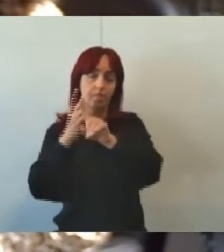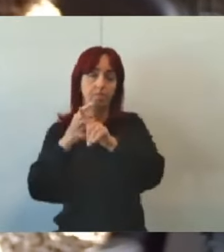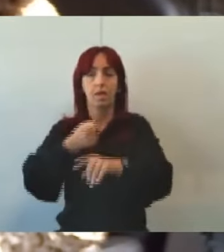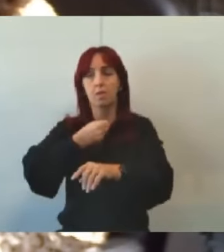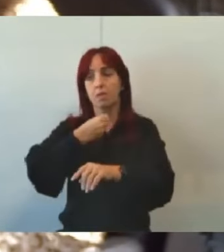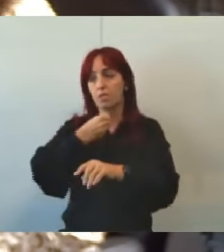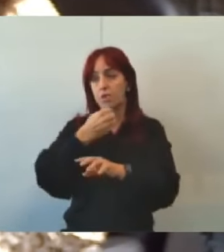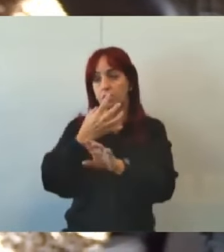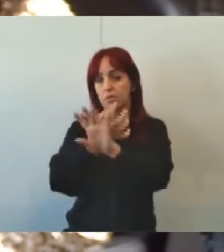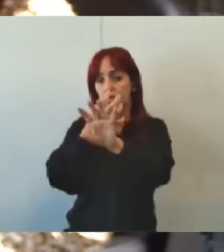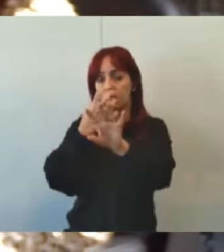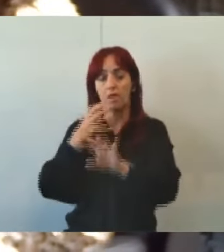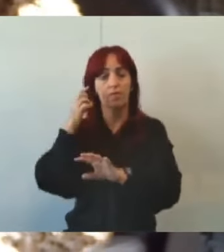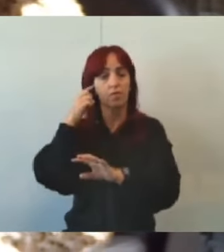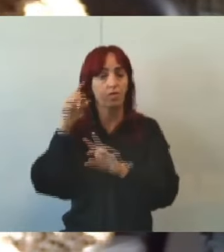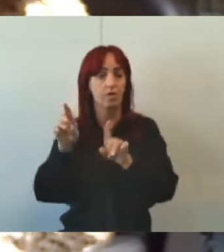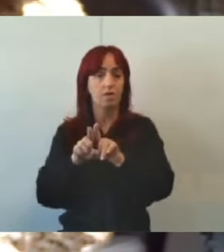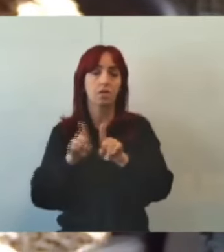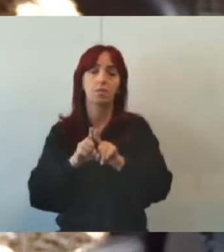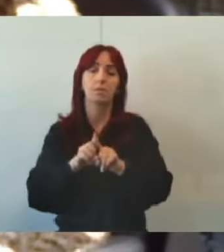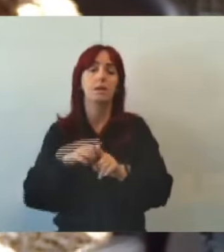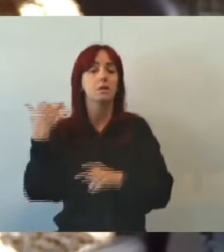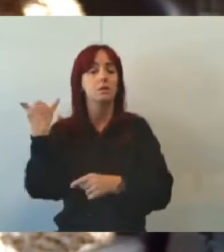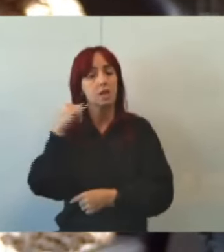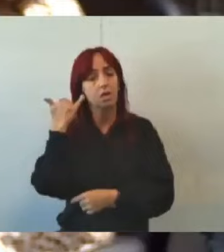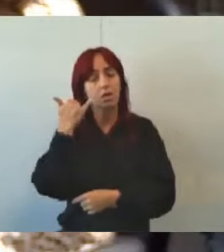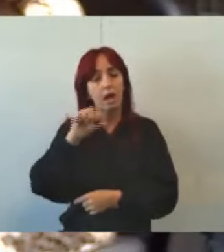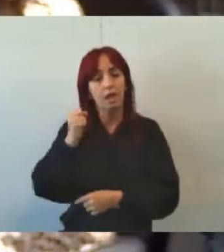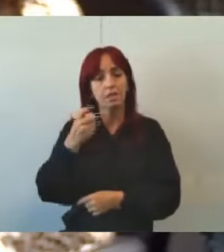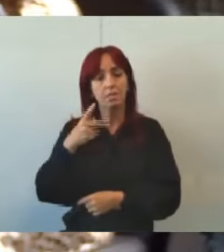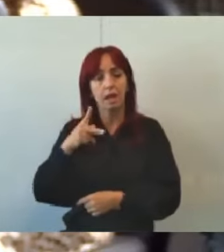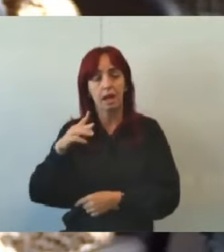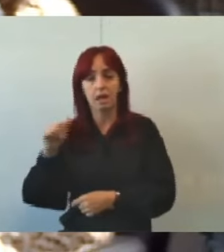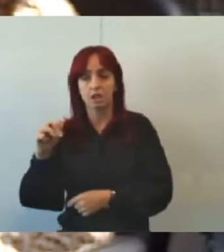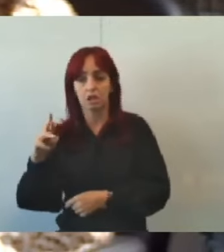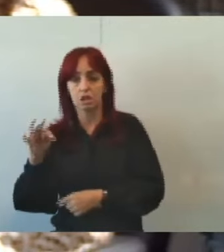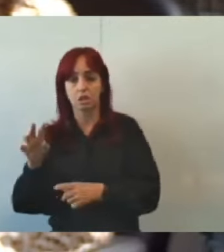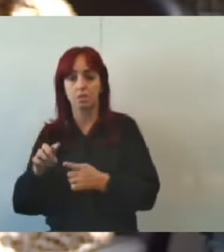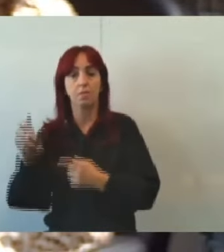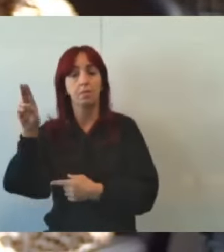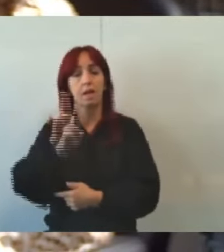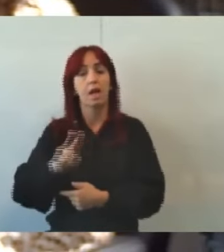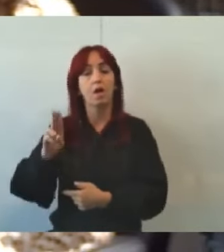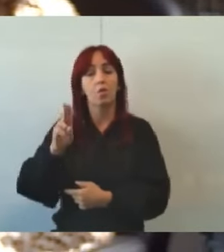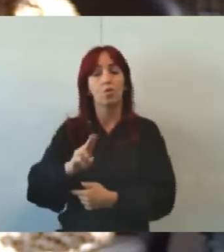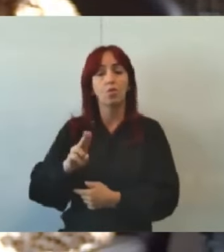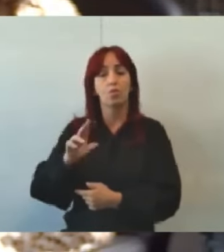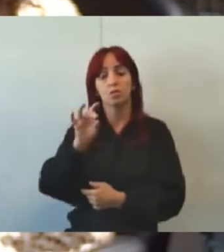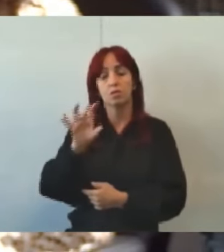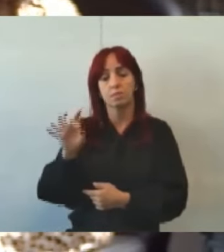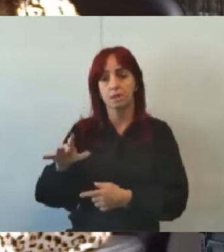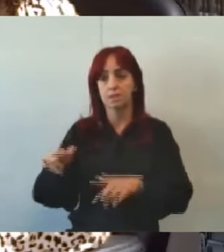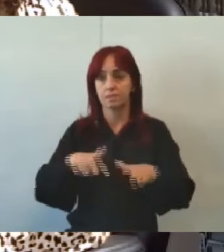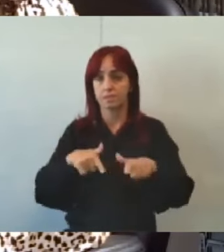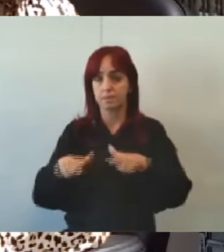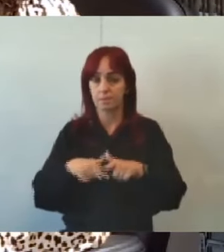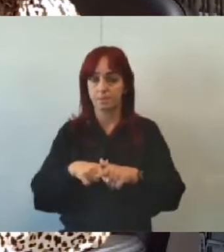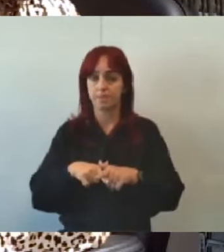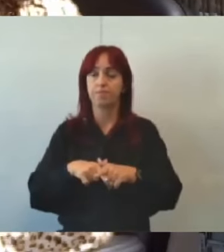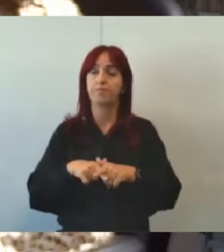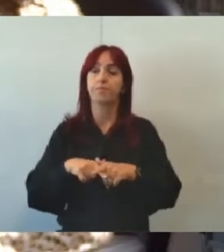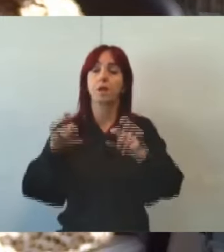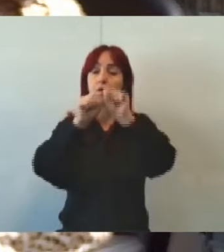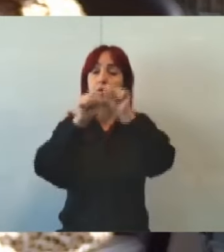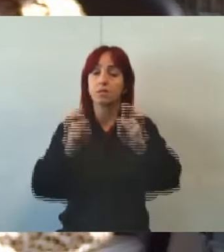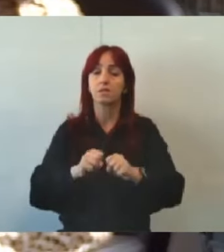ouvido aparelhos celulares em modo smartphone modelo smartphone para uso exclusivo em serviço e o sistema eletrônico destinado ao registro de